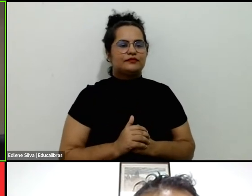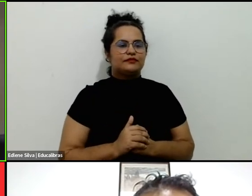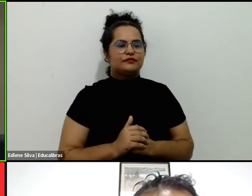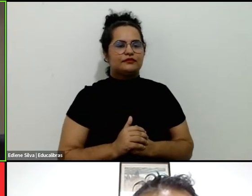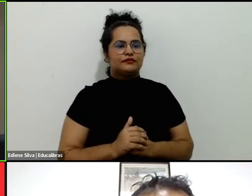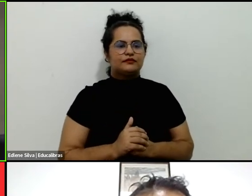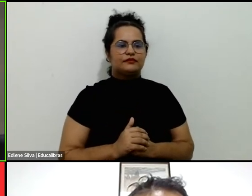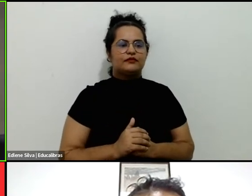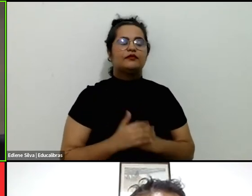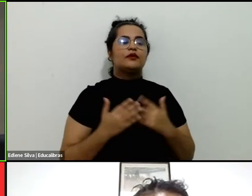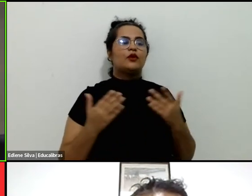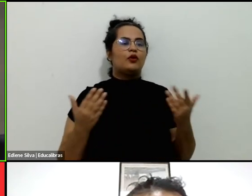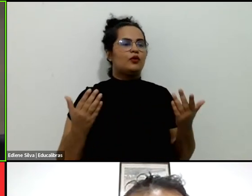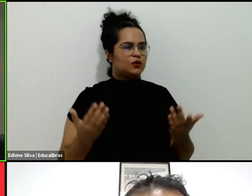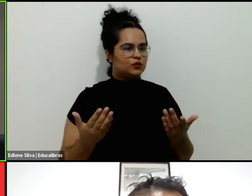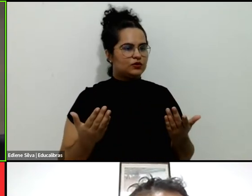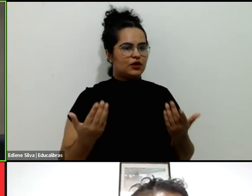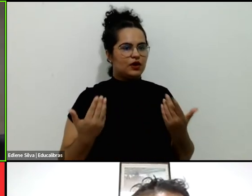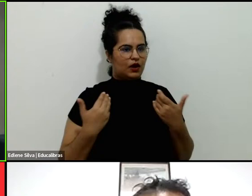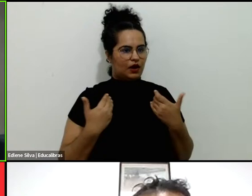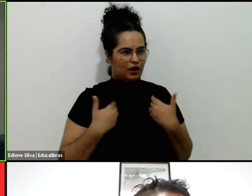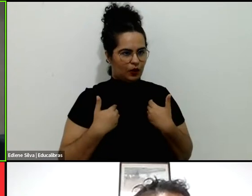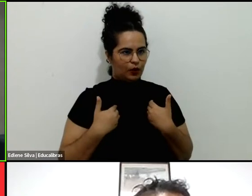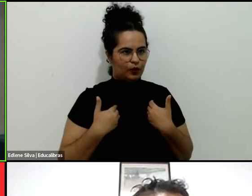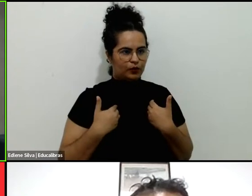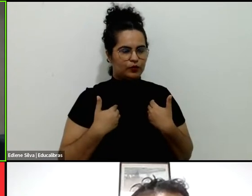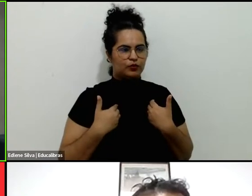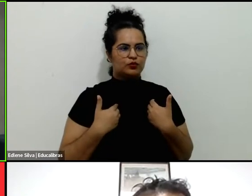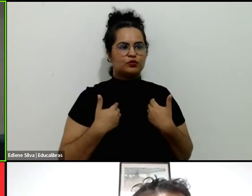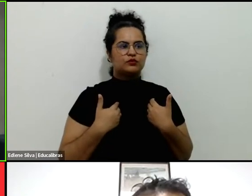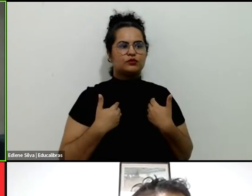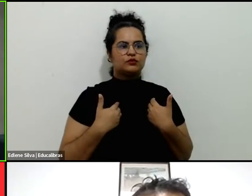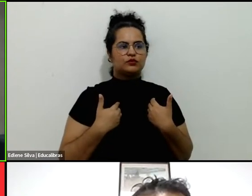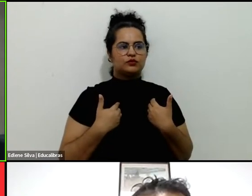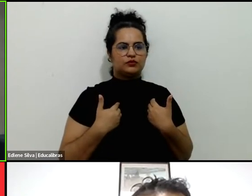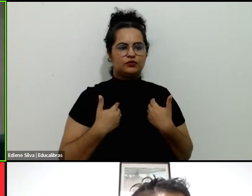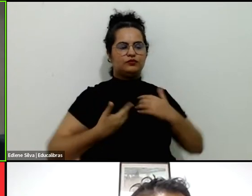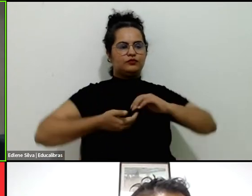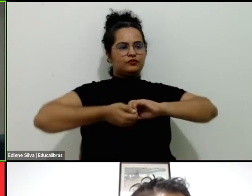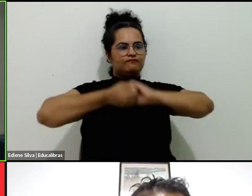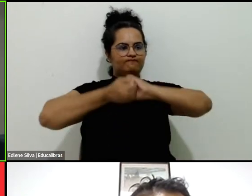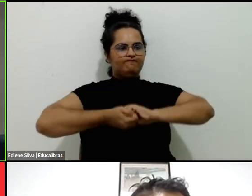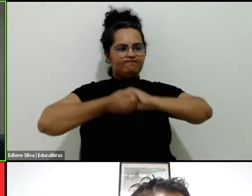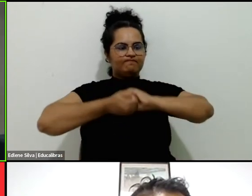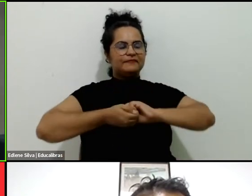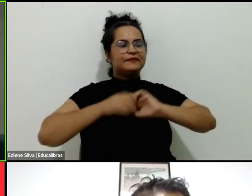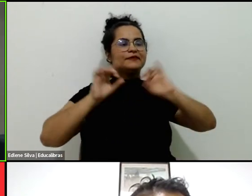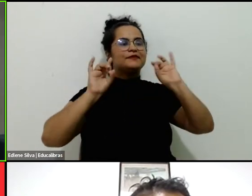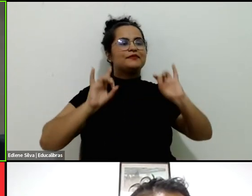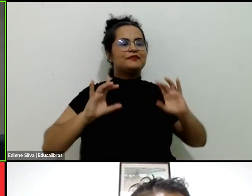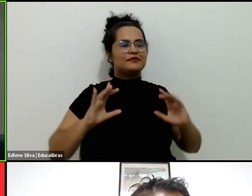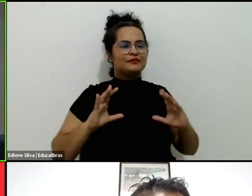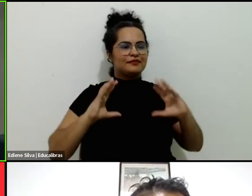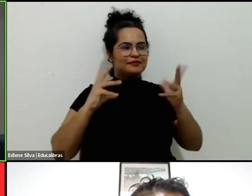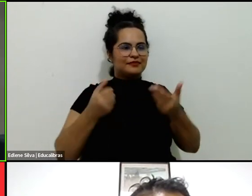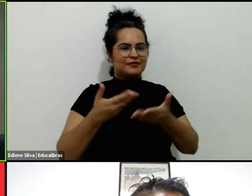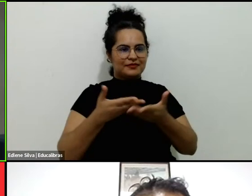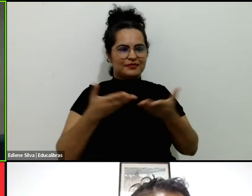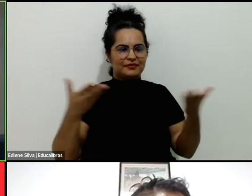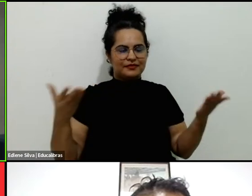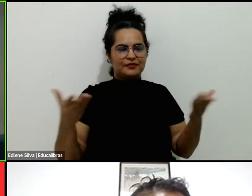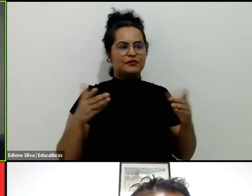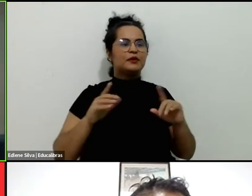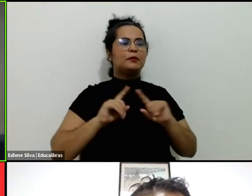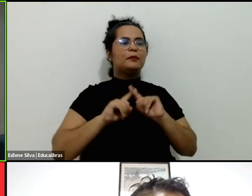Olha, eu quero fazer essa saudação especial a todos, mas eu